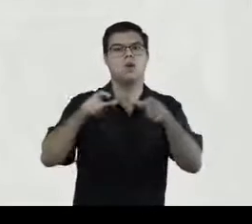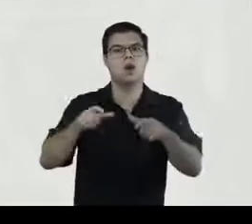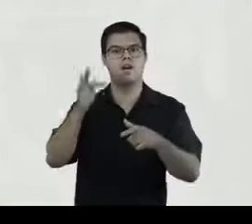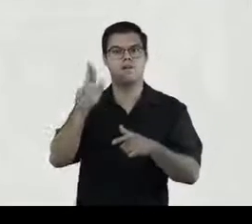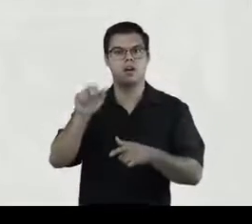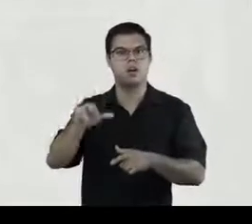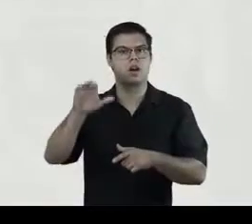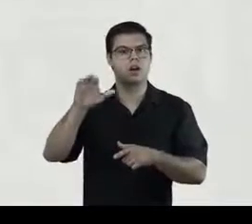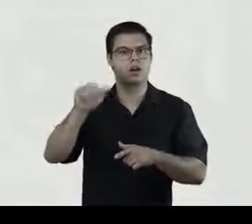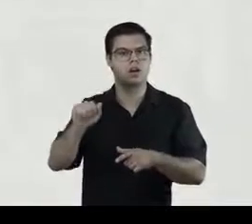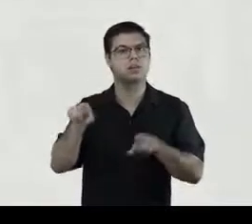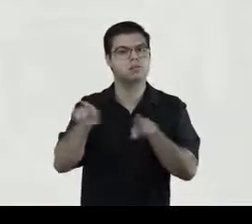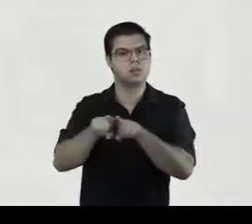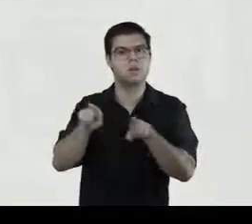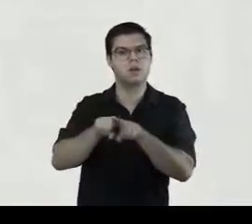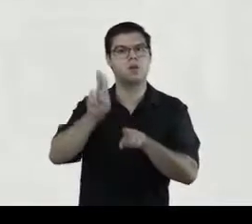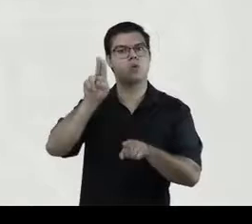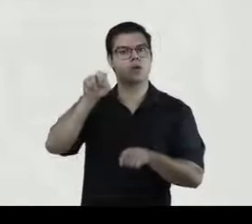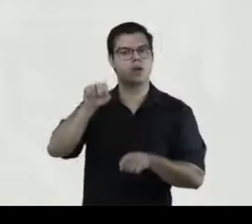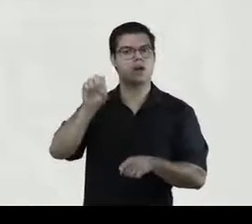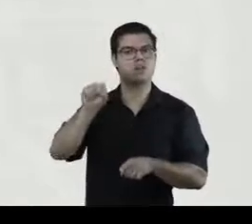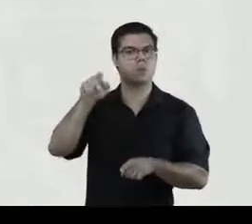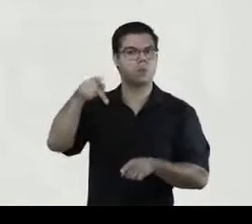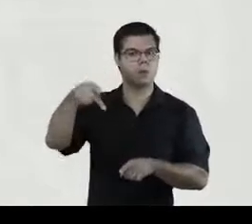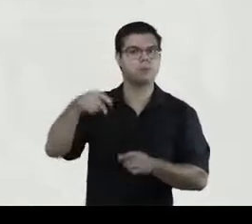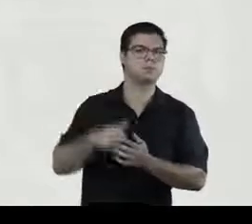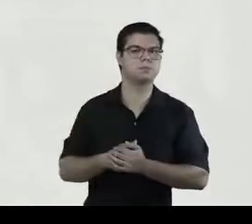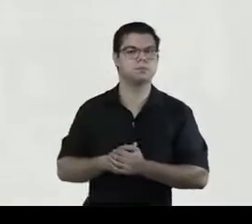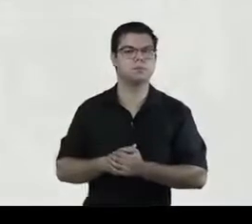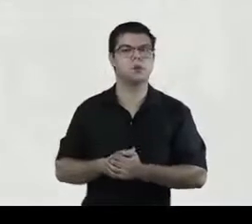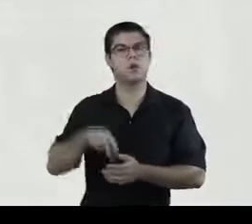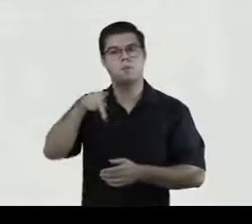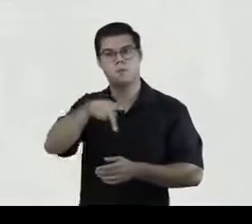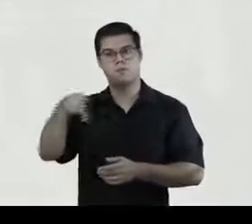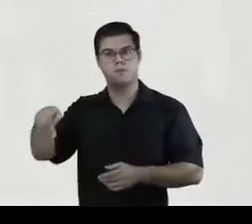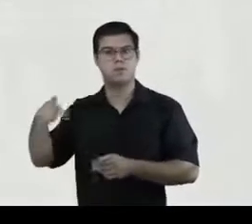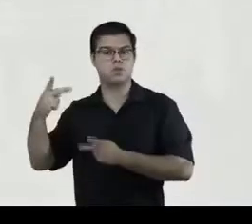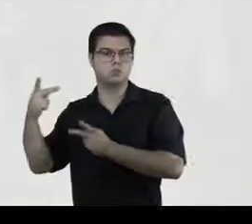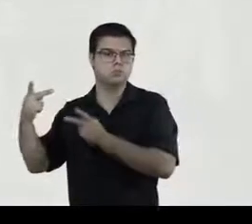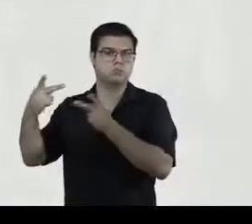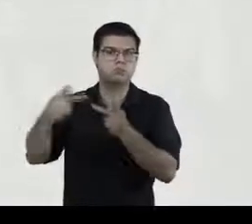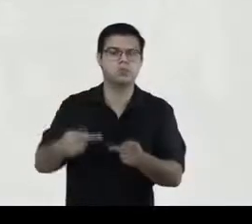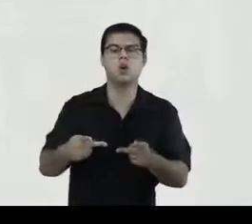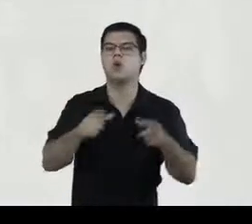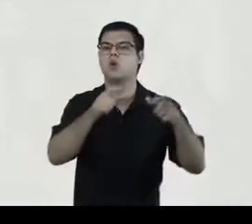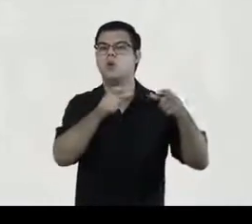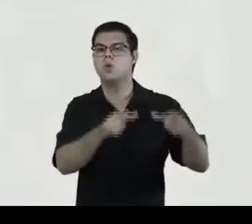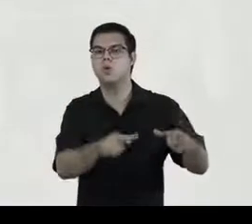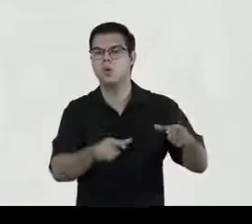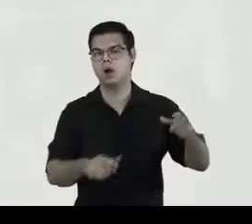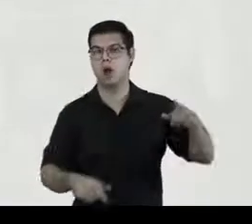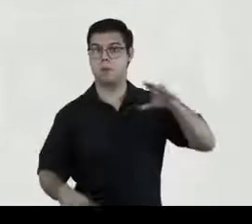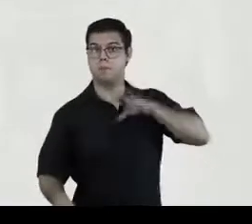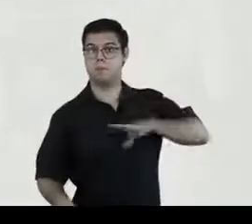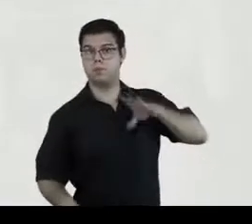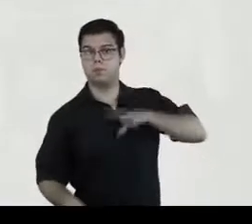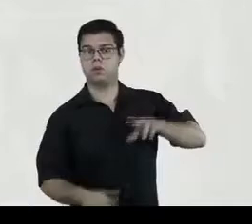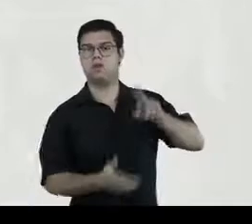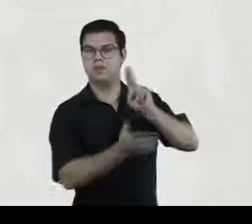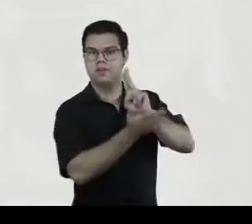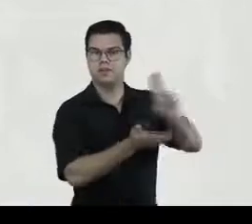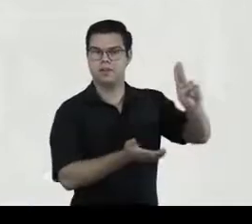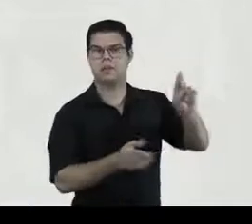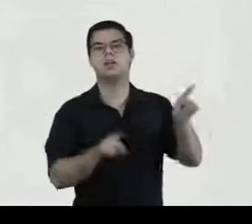Paulista, Unesp. Foi professor visitante na Universidade de Lisboa, em Portugal, e na Universidade da